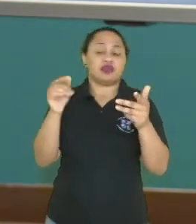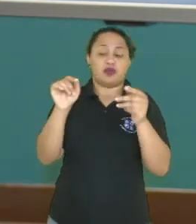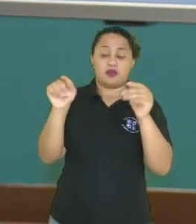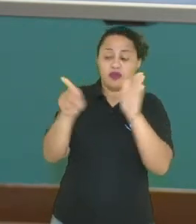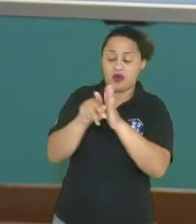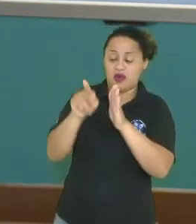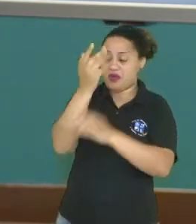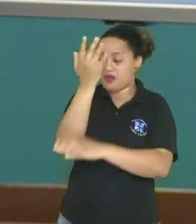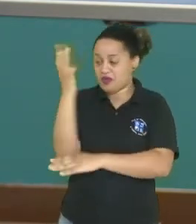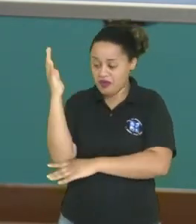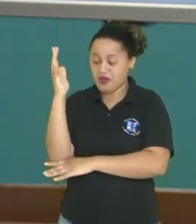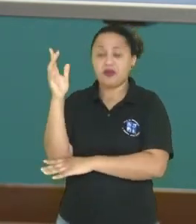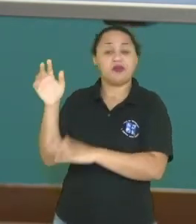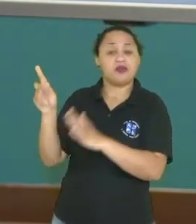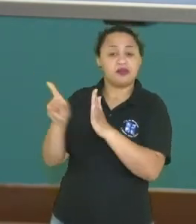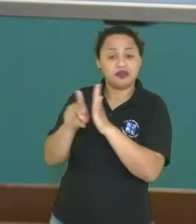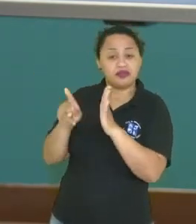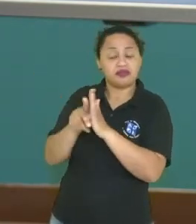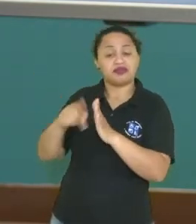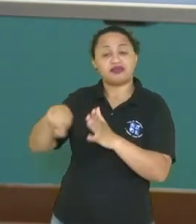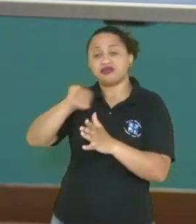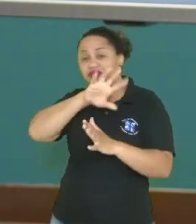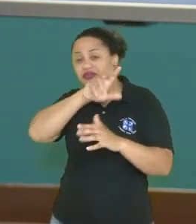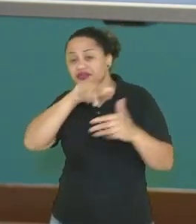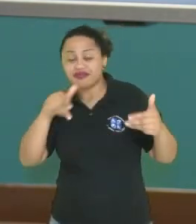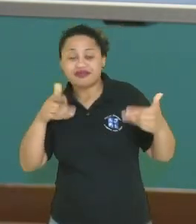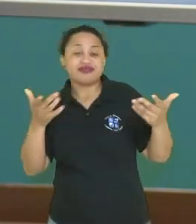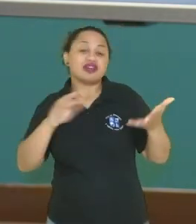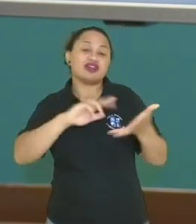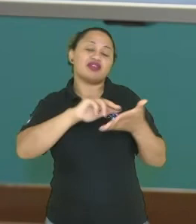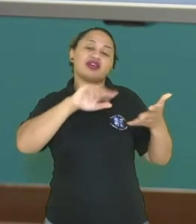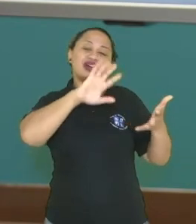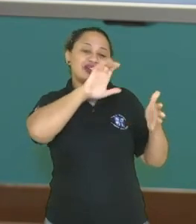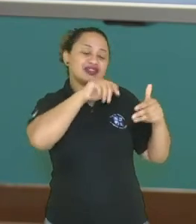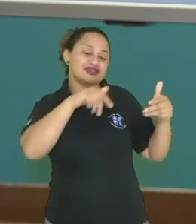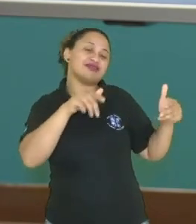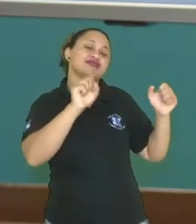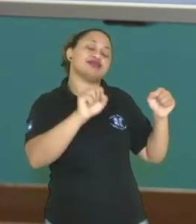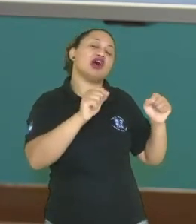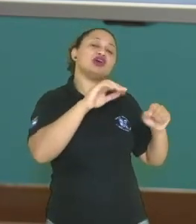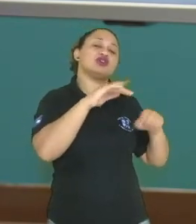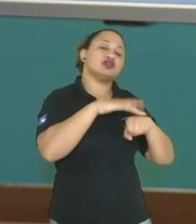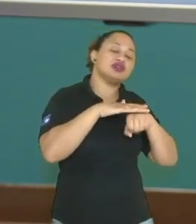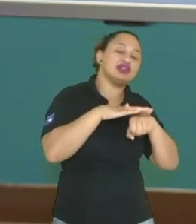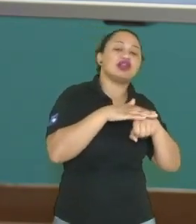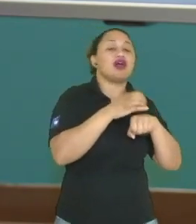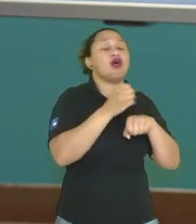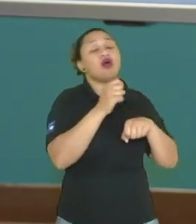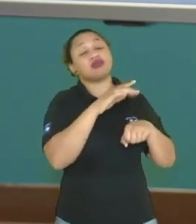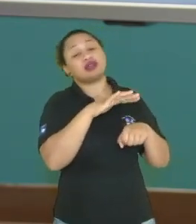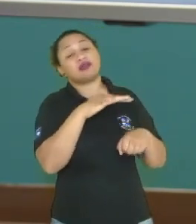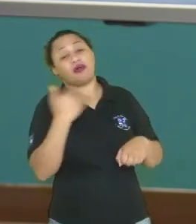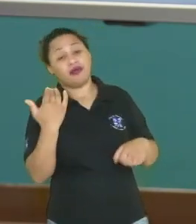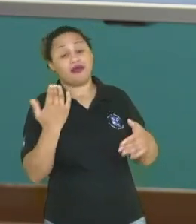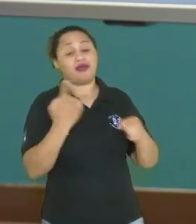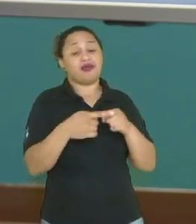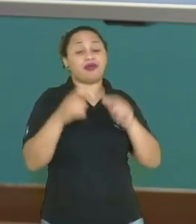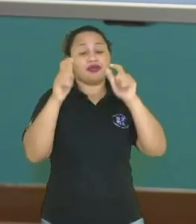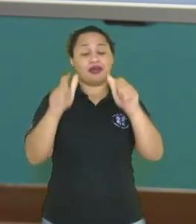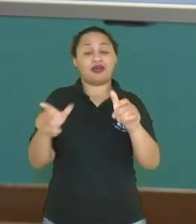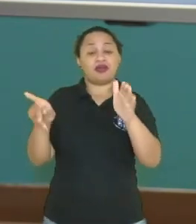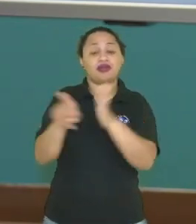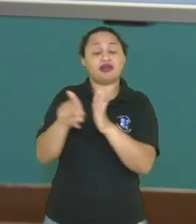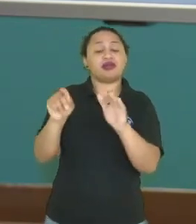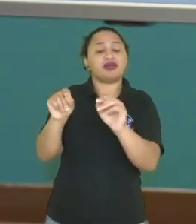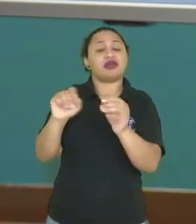ambiente vegetal, muitos animais vão perecer. Porque esse ambiente vegetal,